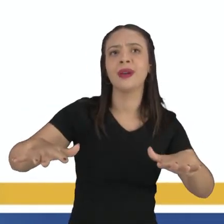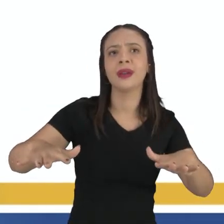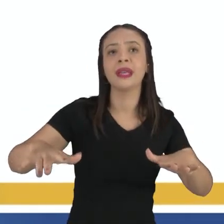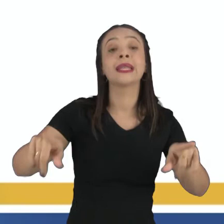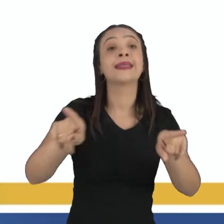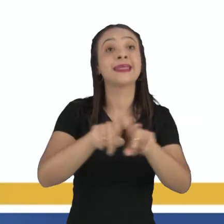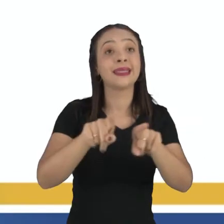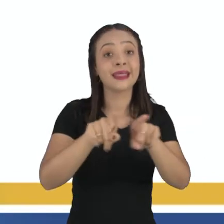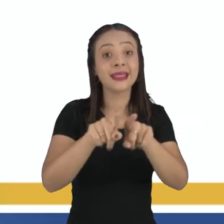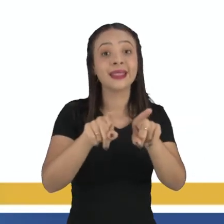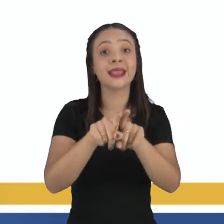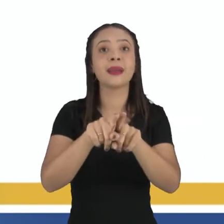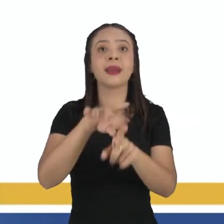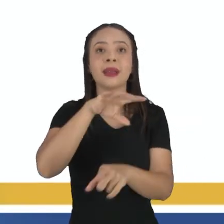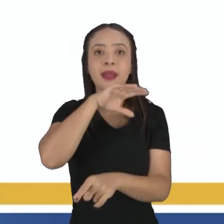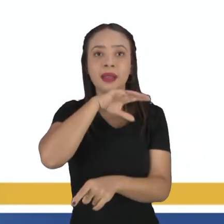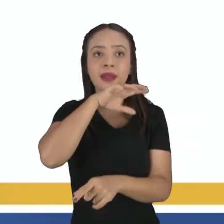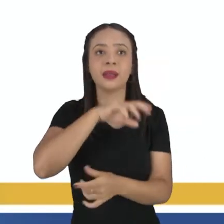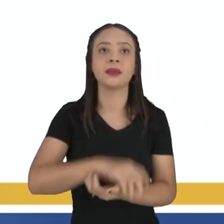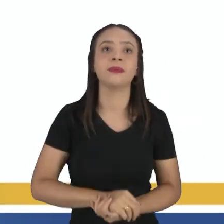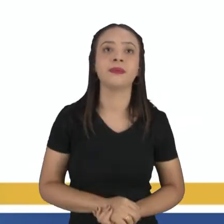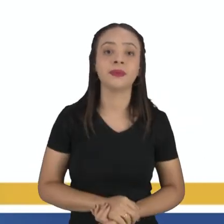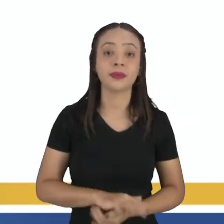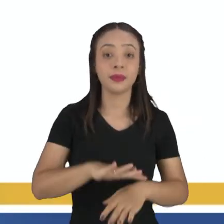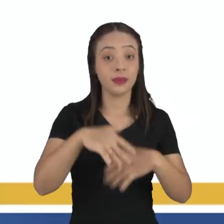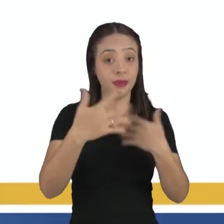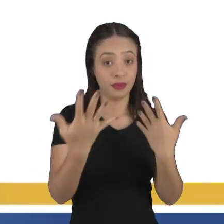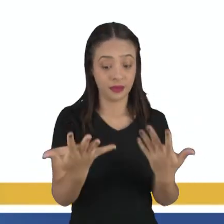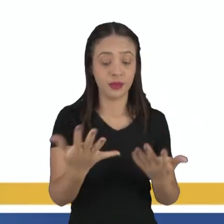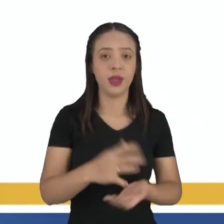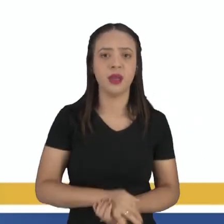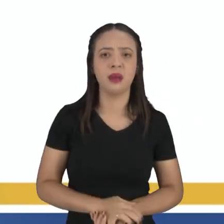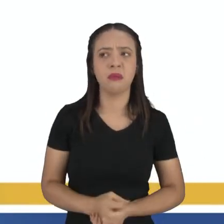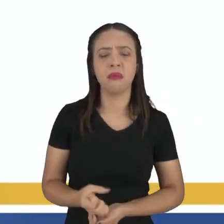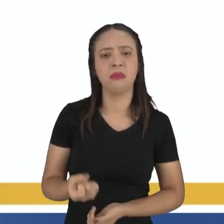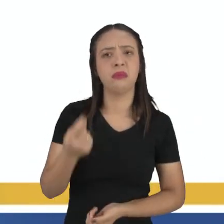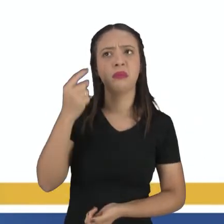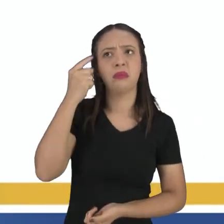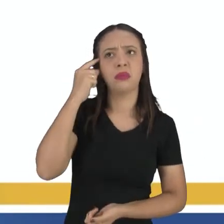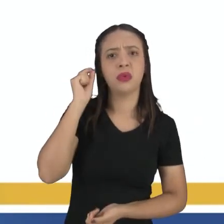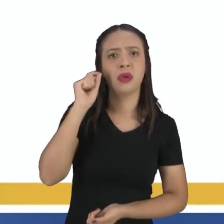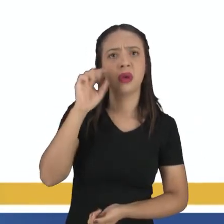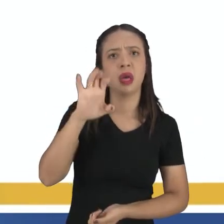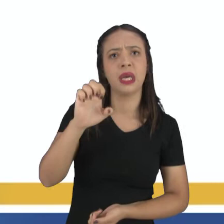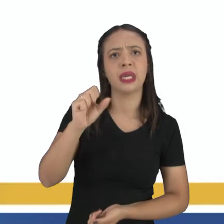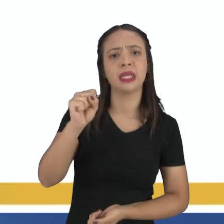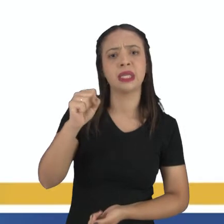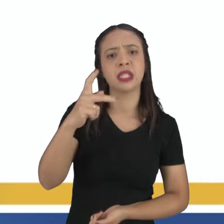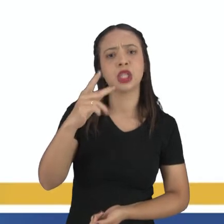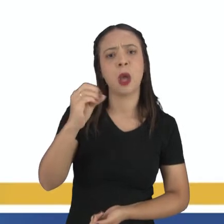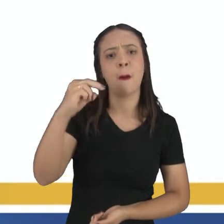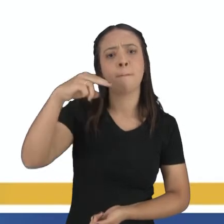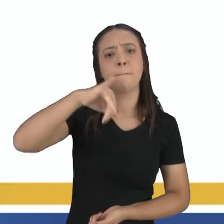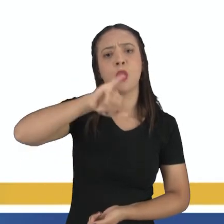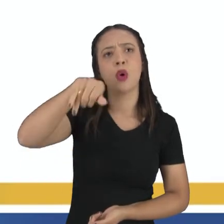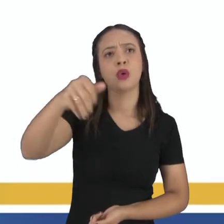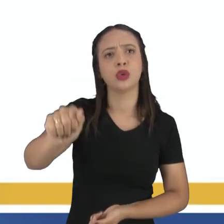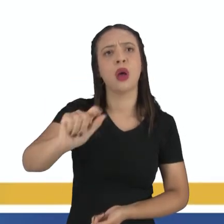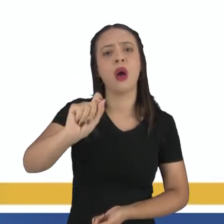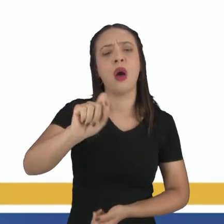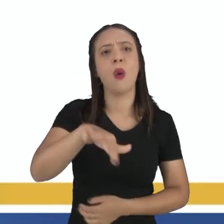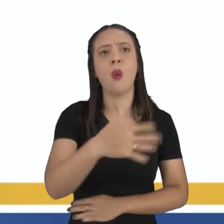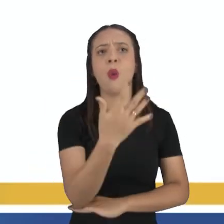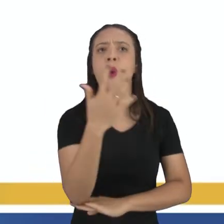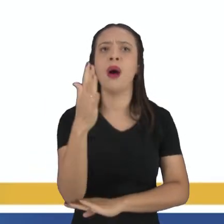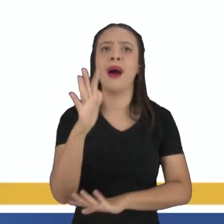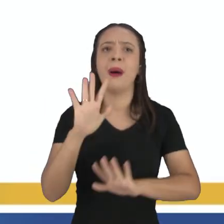também são animais. Se você olha para uma esponja do mar, um leigo, ele também vai pensar que a esponja do mar é uma espécie de planta, porque ali ela é um pouco...